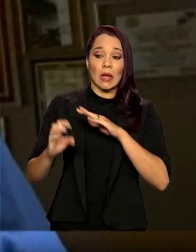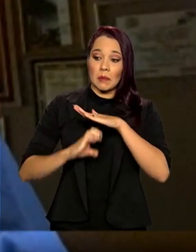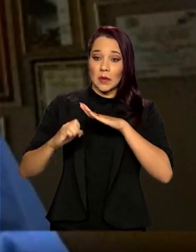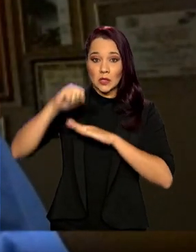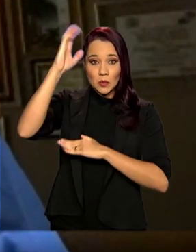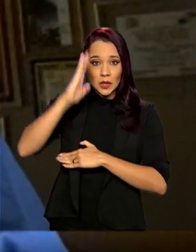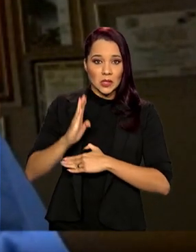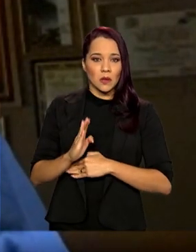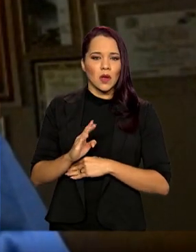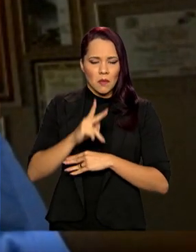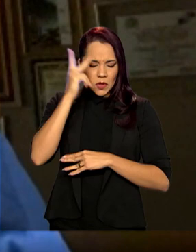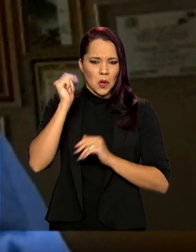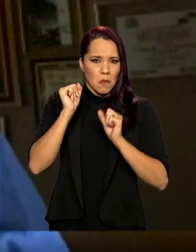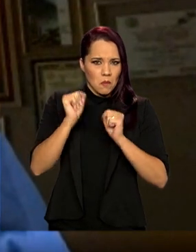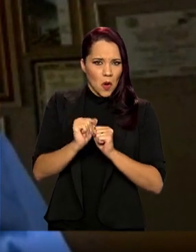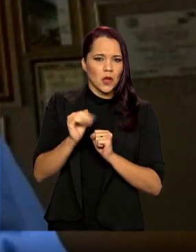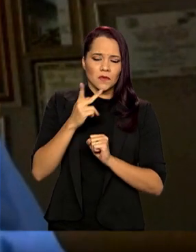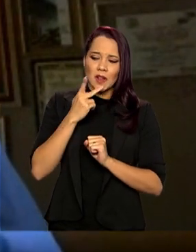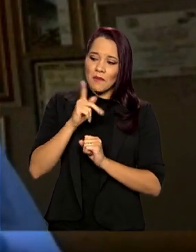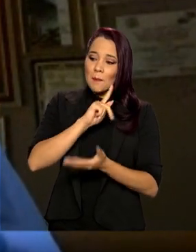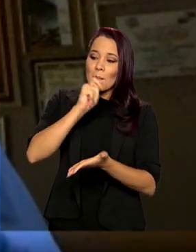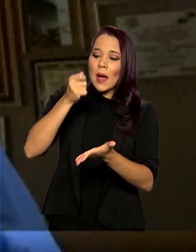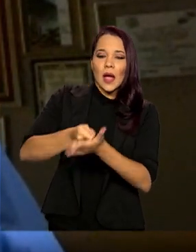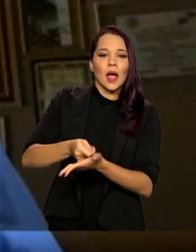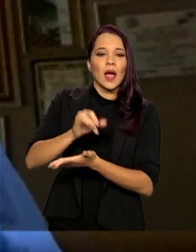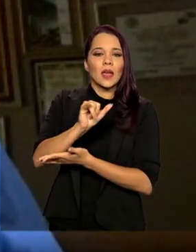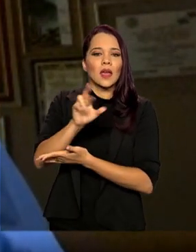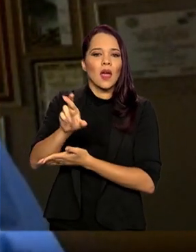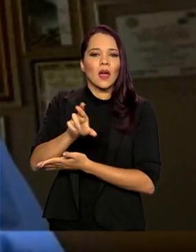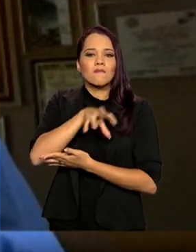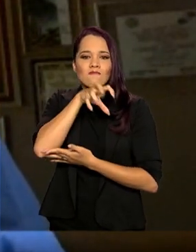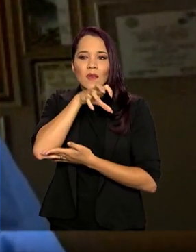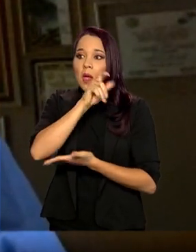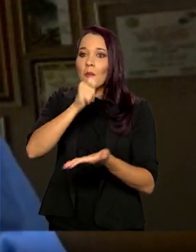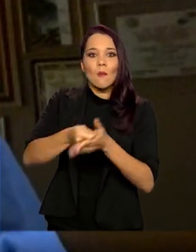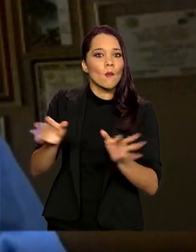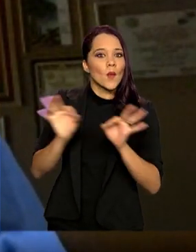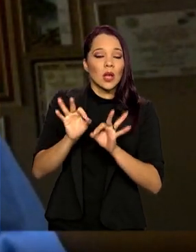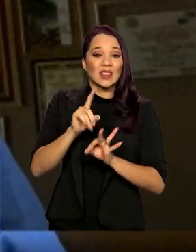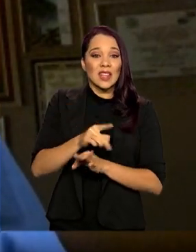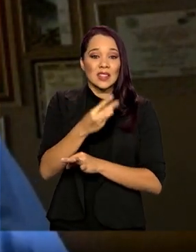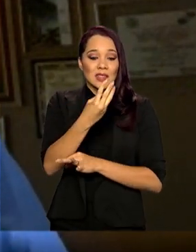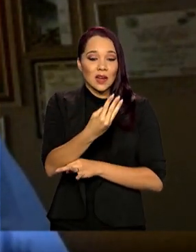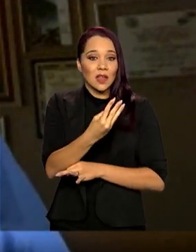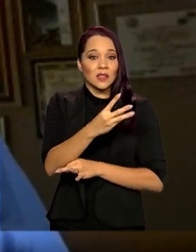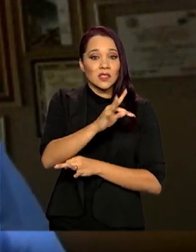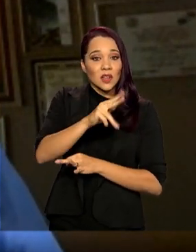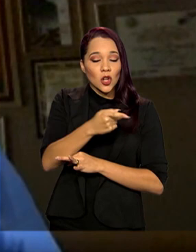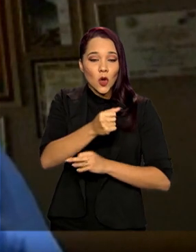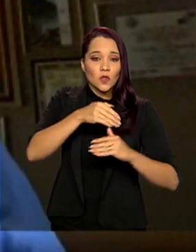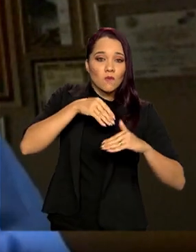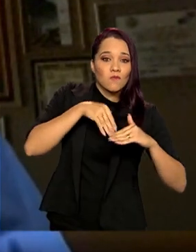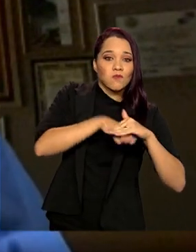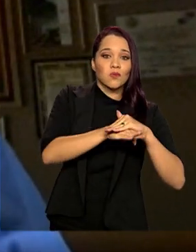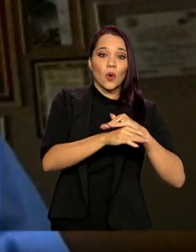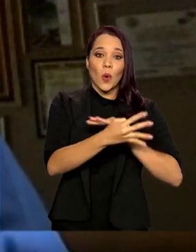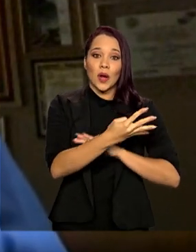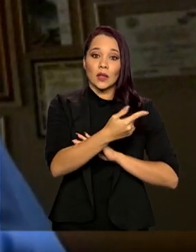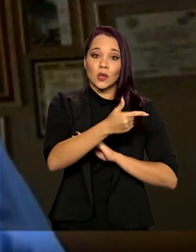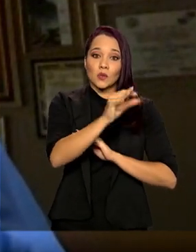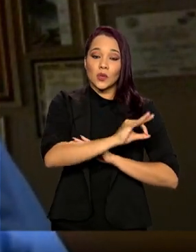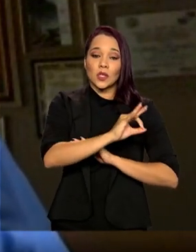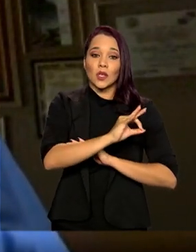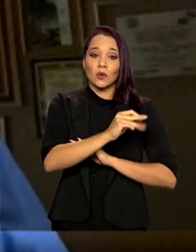no Brasil, pessoal, podem declarar que vai pagar e não paga. Isso tem 3 trilhões estocado, 42% do PIB.